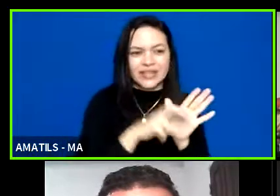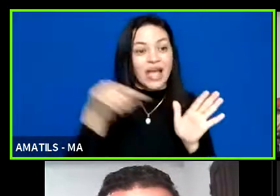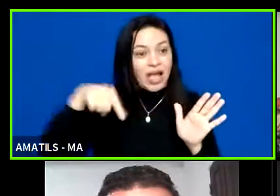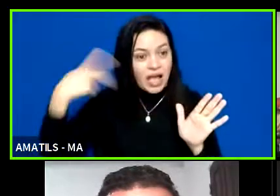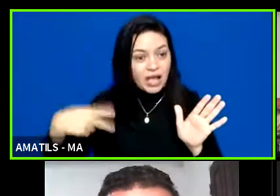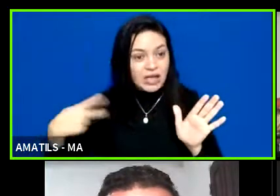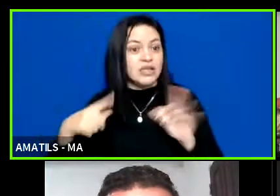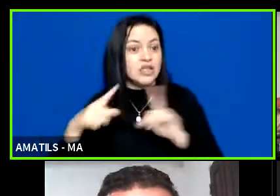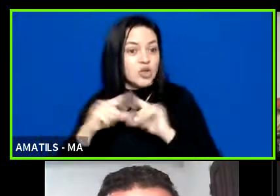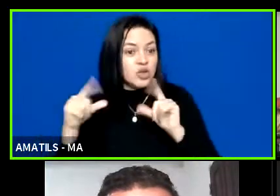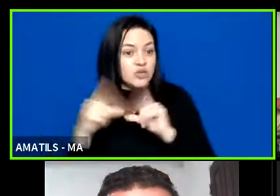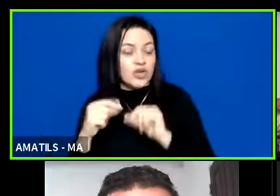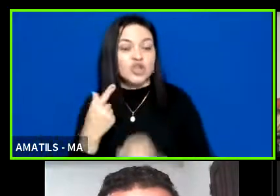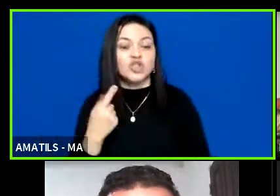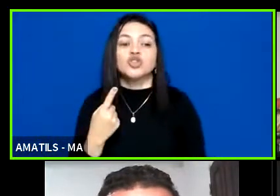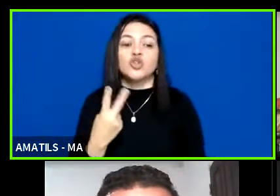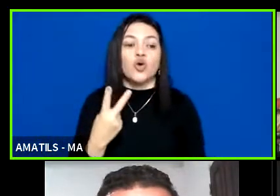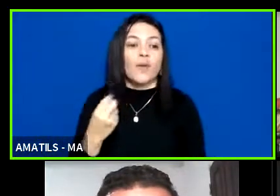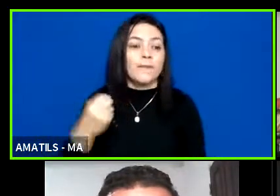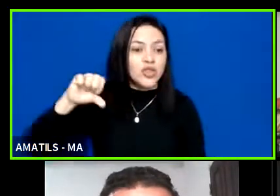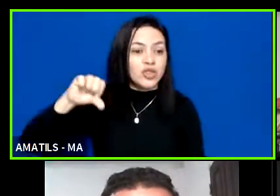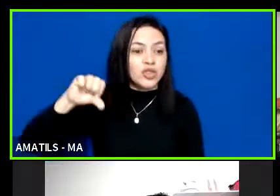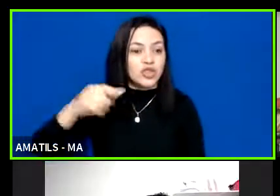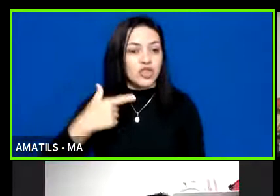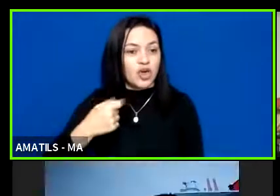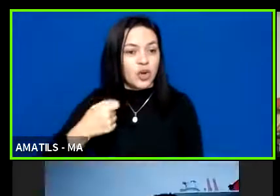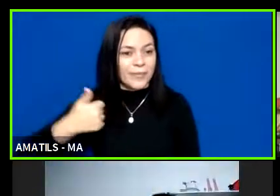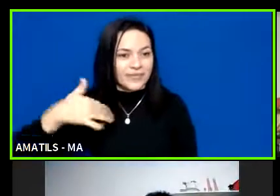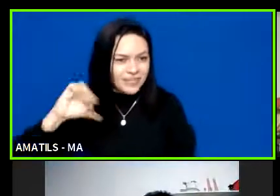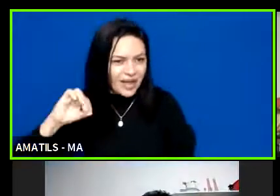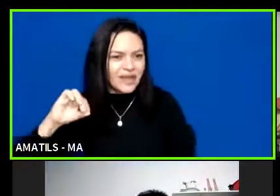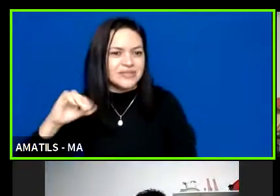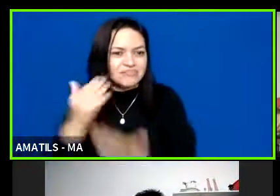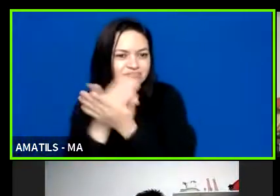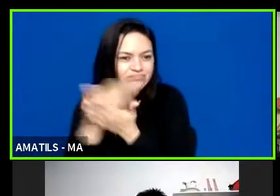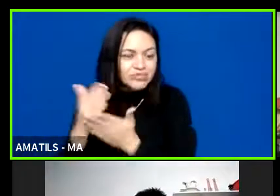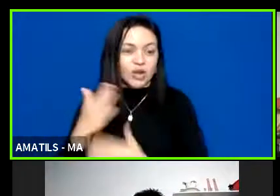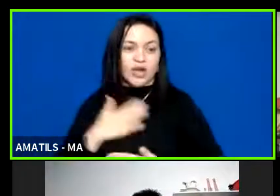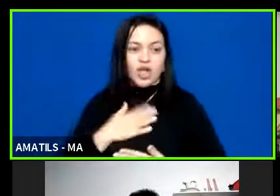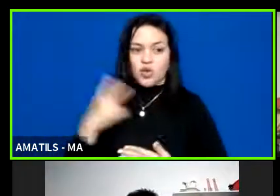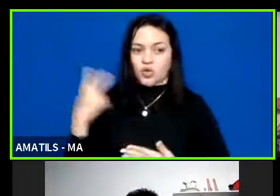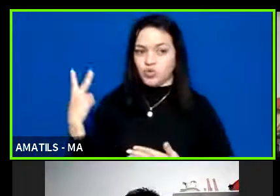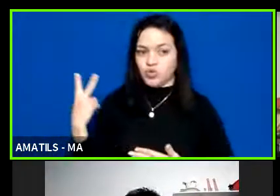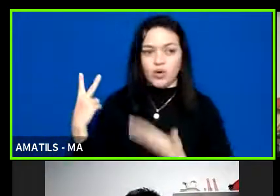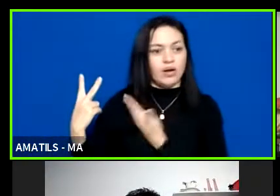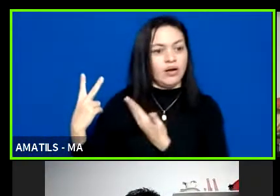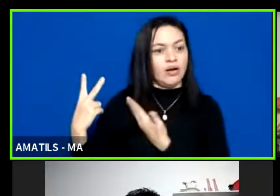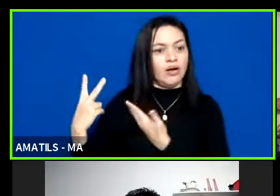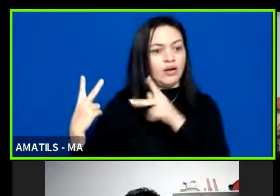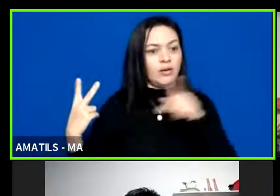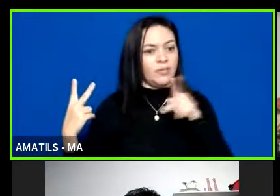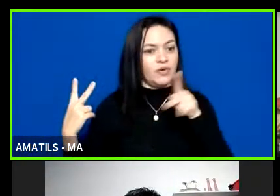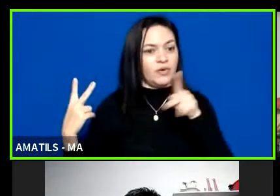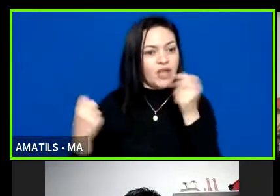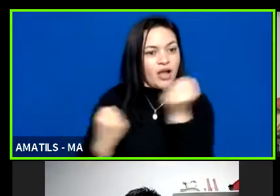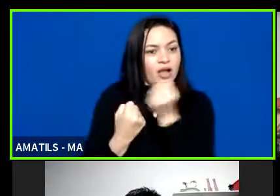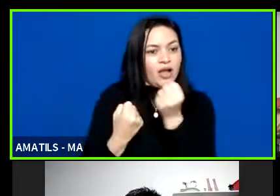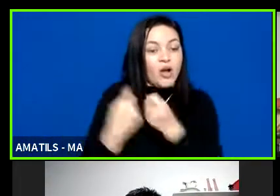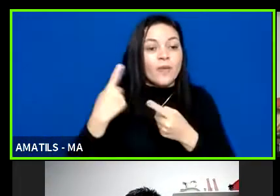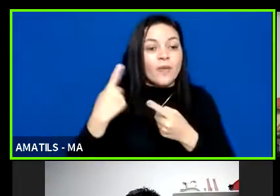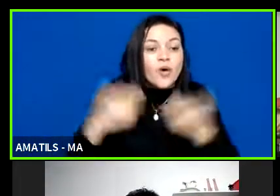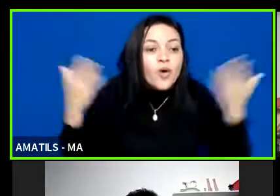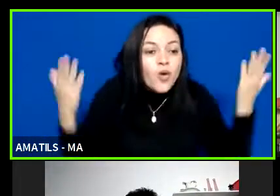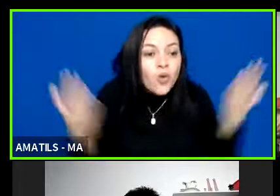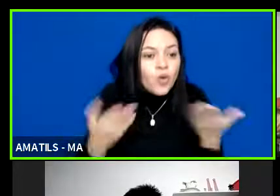2009 e 2010. Então, eu e meus colegas contribuímos para o que as Paralimpíadas são hoje, com